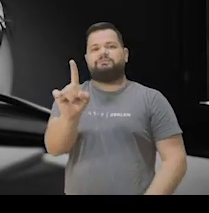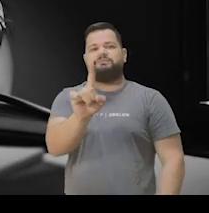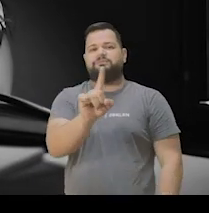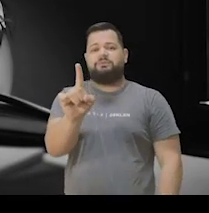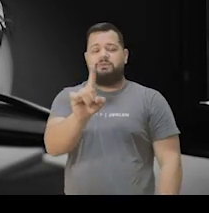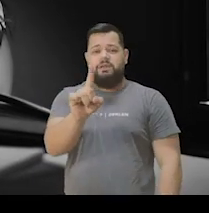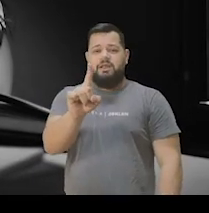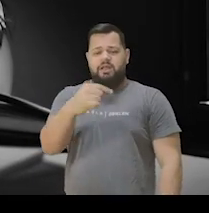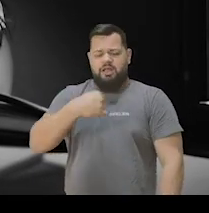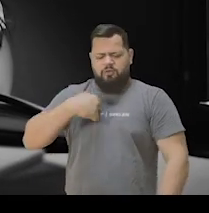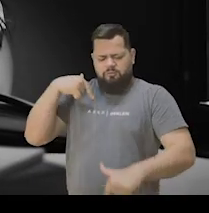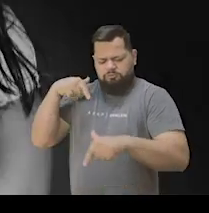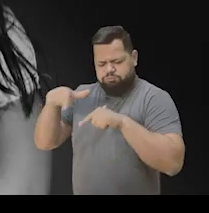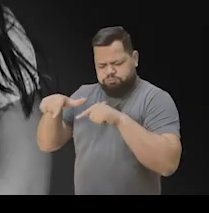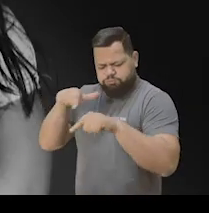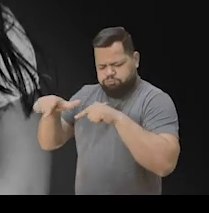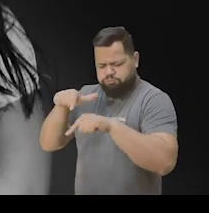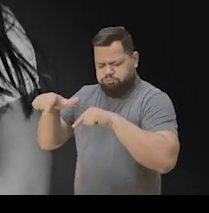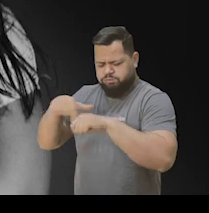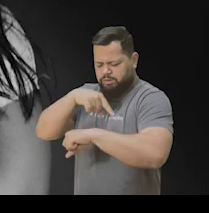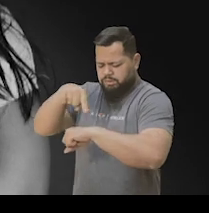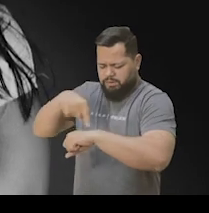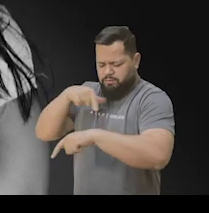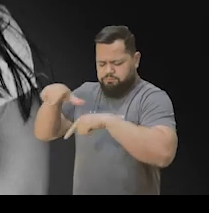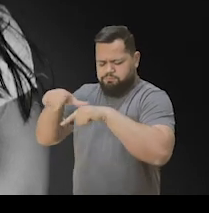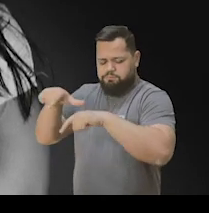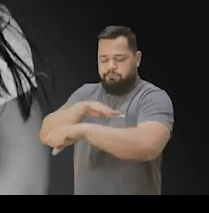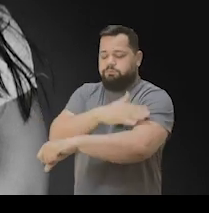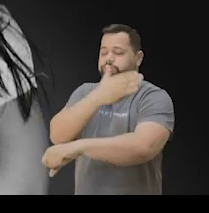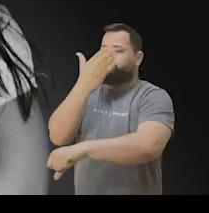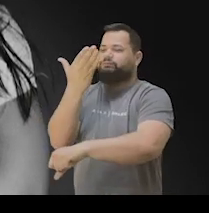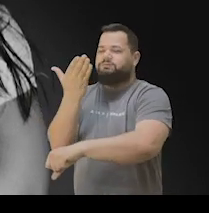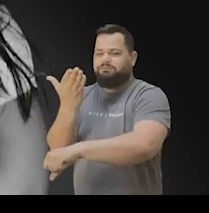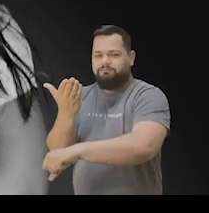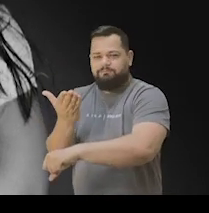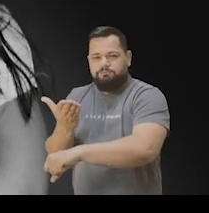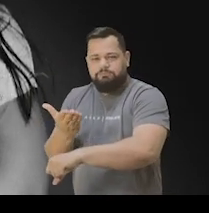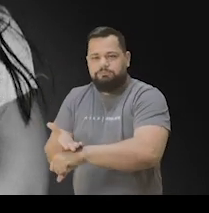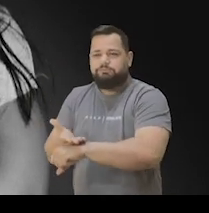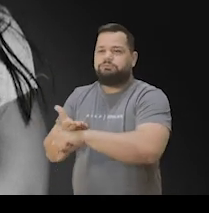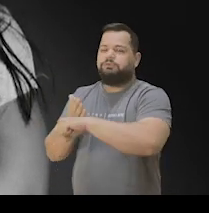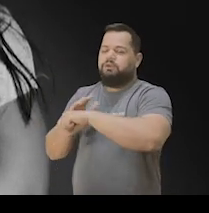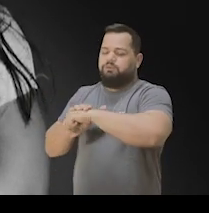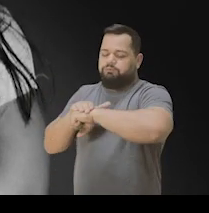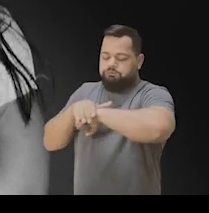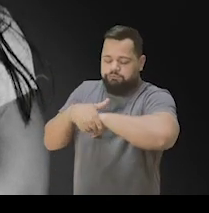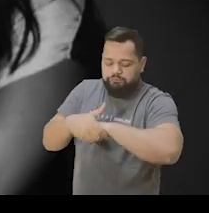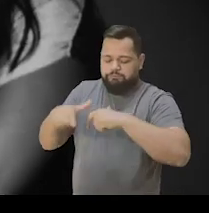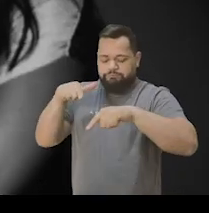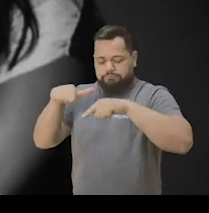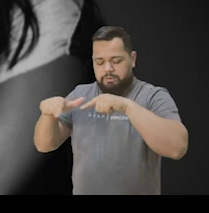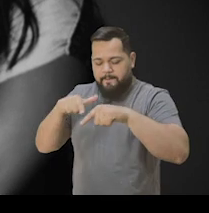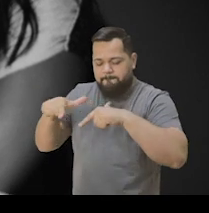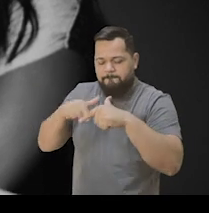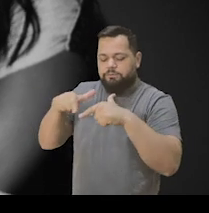Meu trabalho não tinha horário para acabar, como da maioria. Passei noites enfrentando o